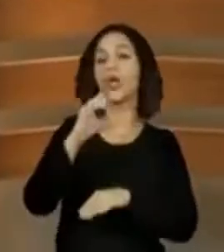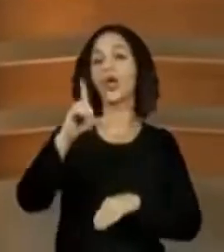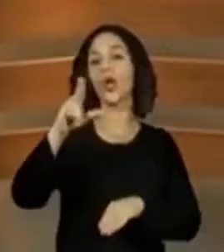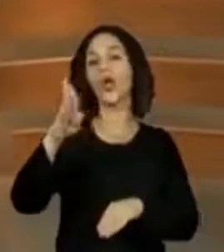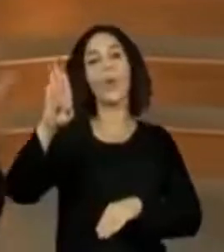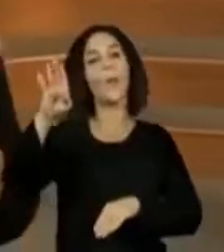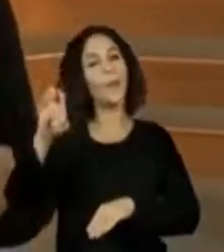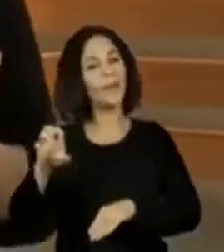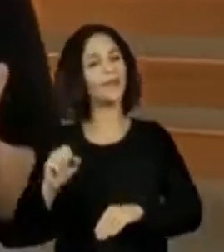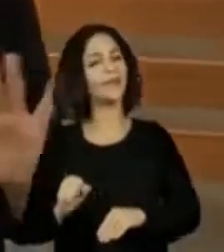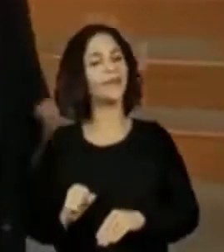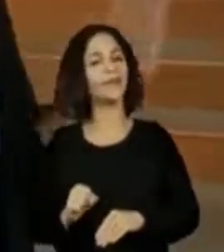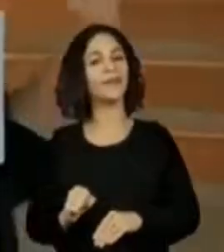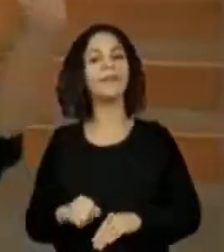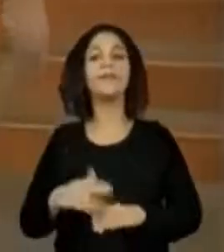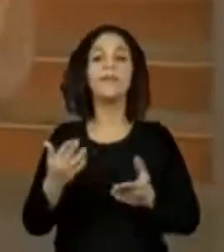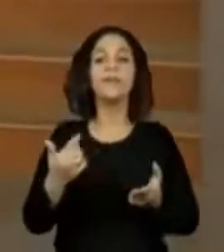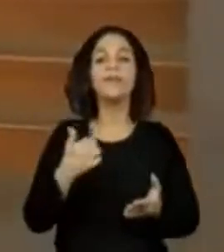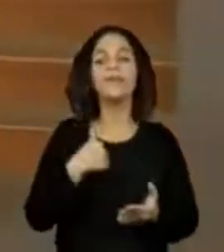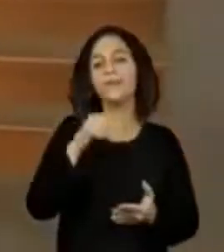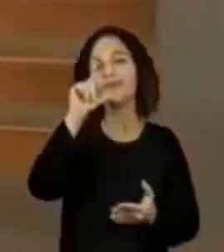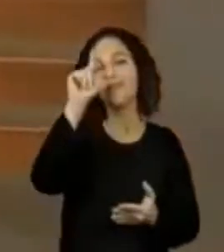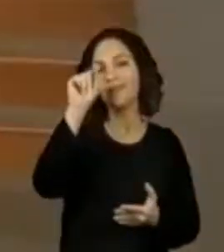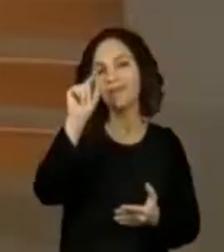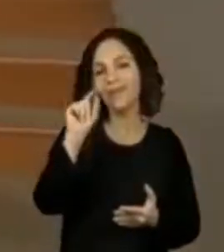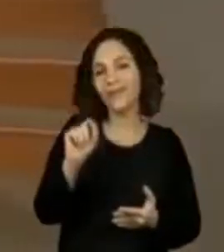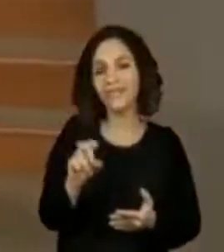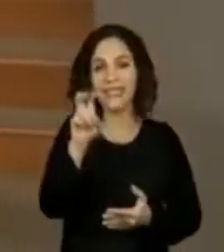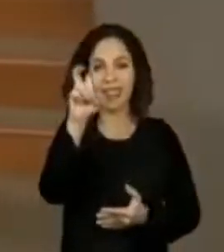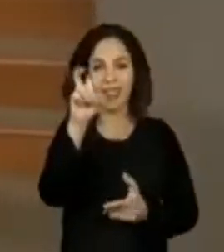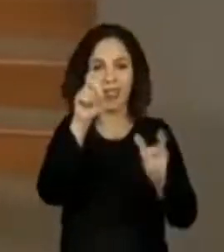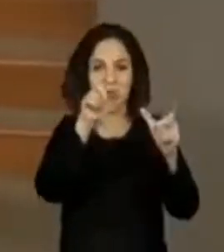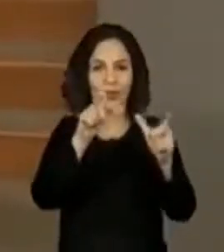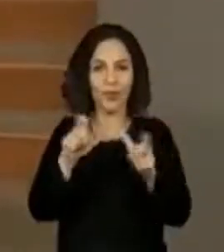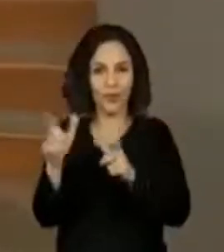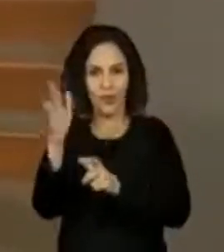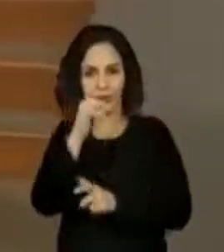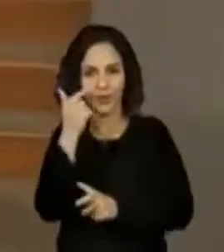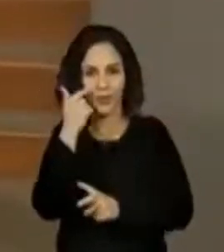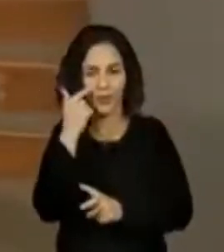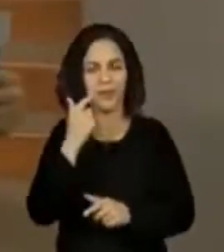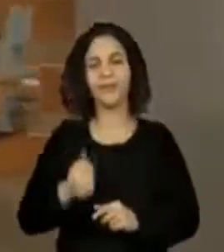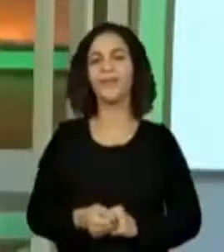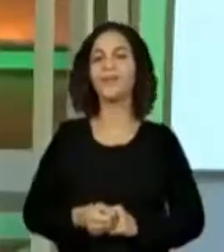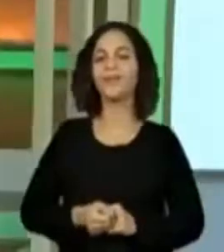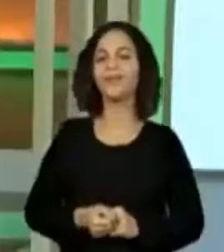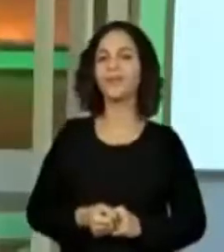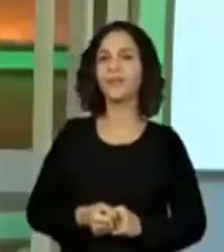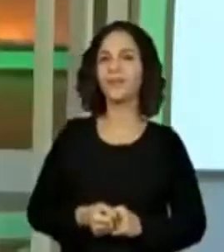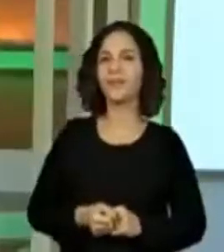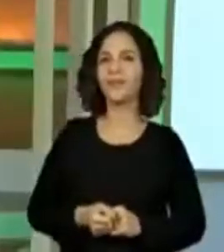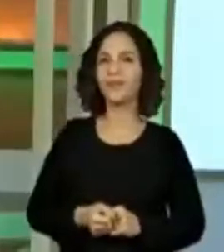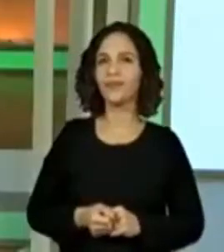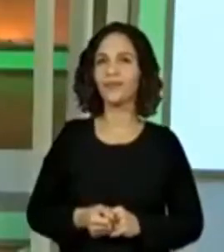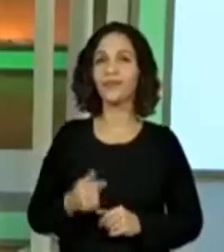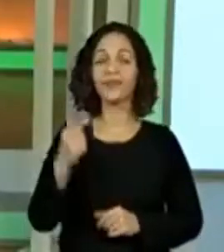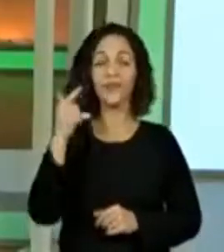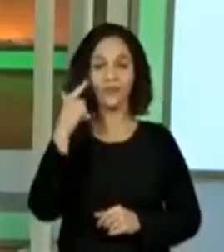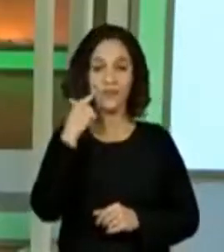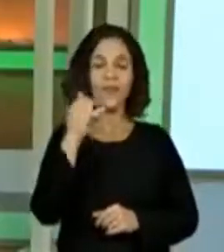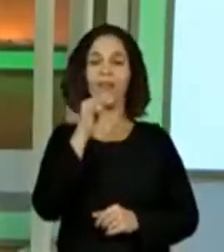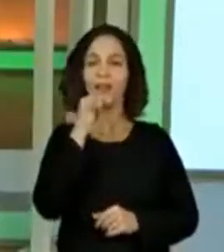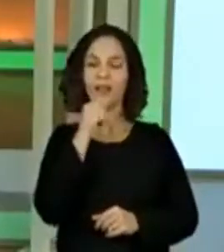professora separou aqui mais quatro, cinco lugares de vivência. Vamos ler comigo? Olha só!